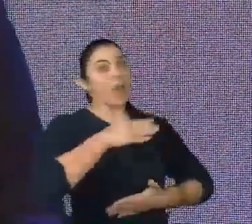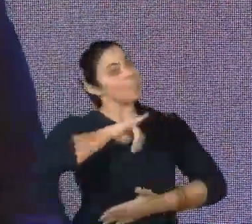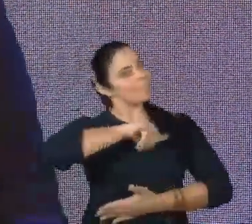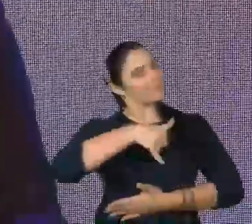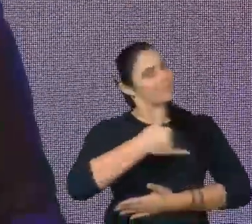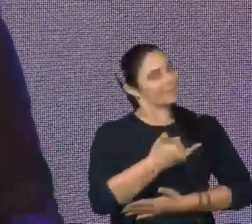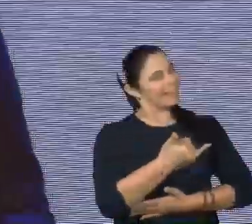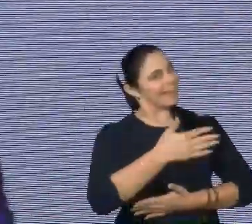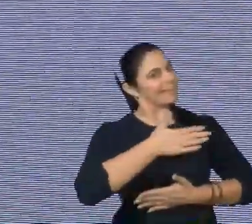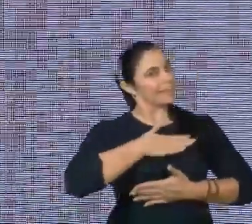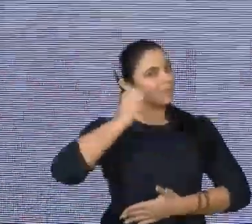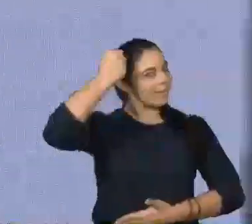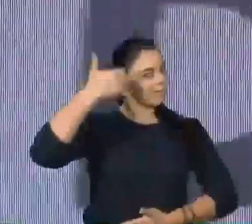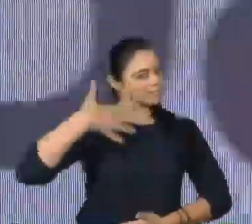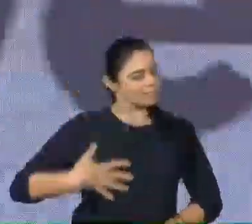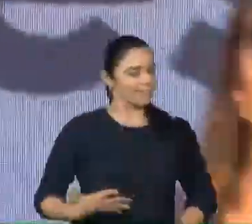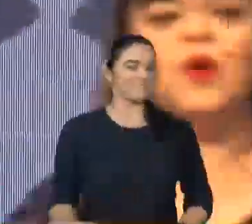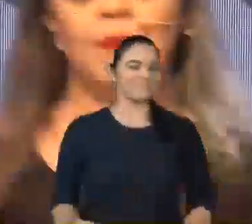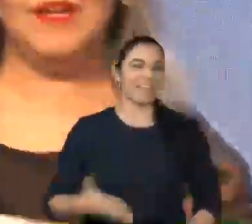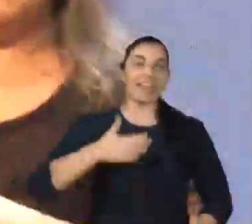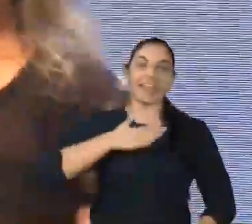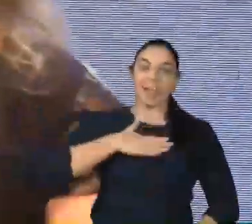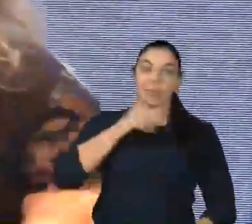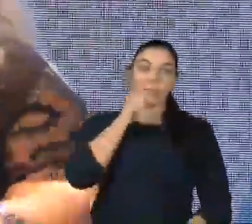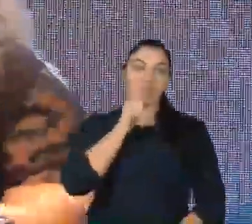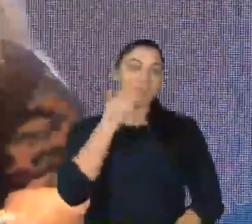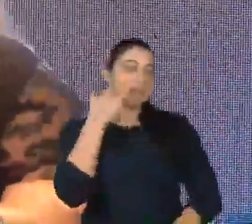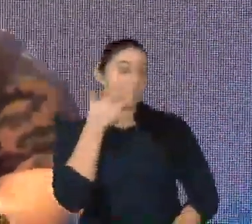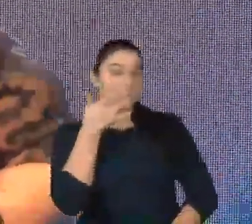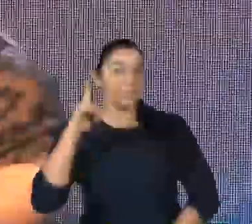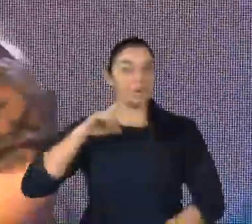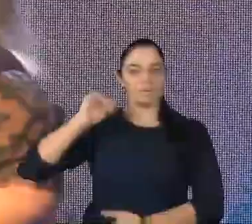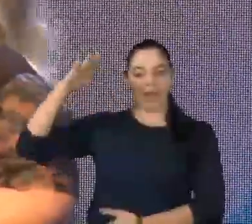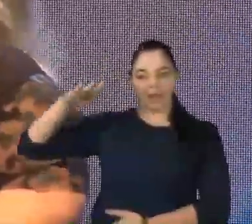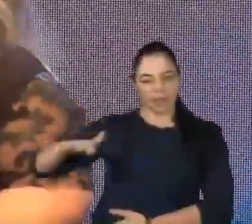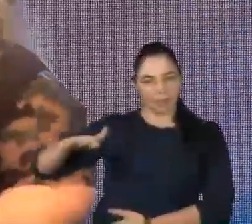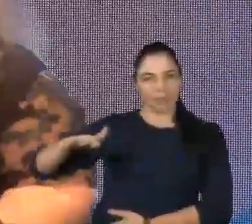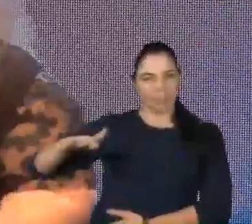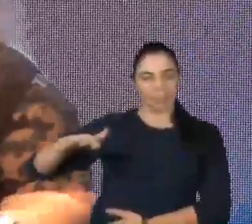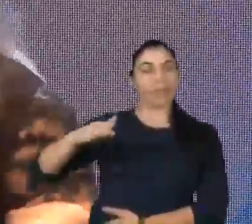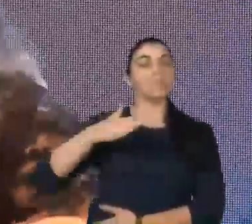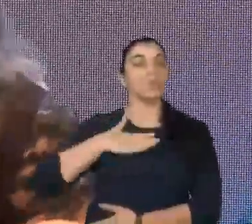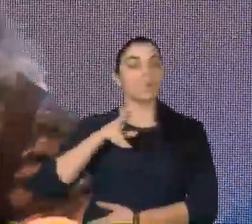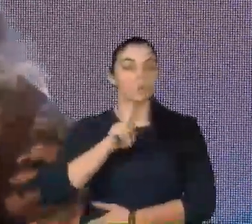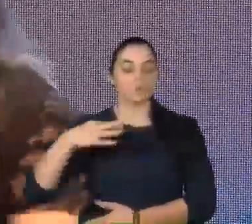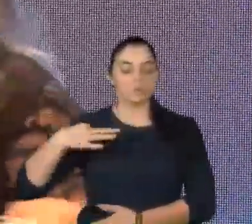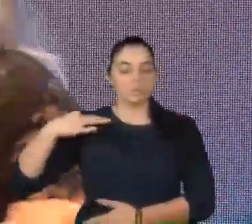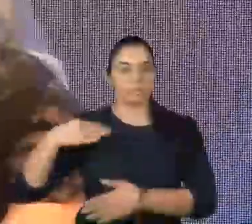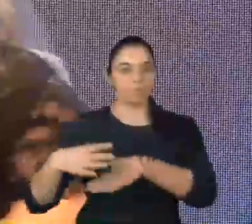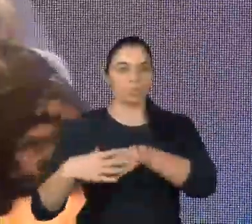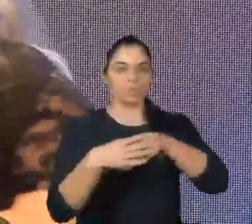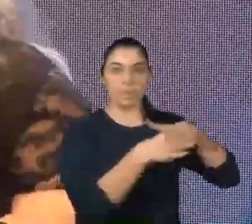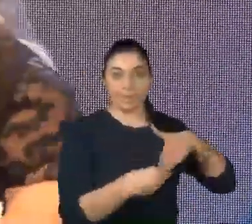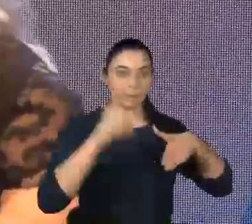para me descrever. Sou uma mulher branca, tenho nanismo, estou vestindo um sapato